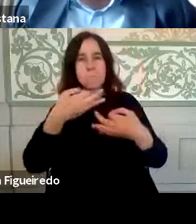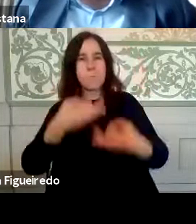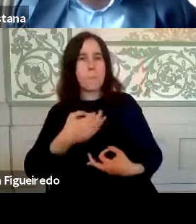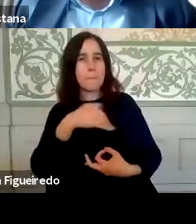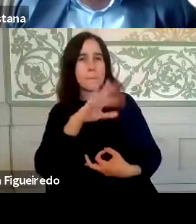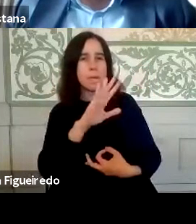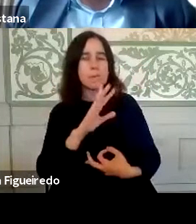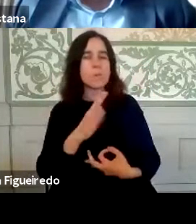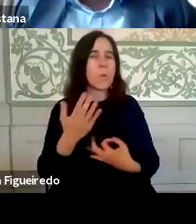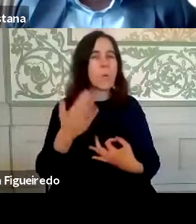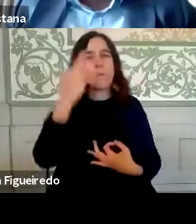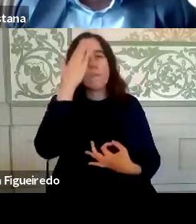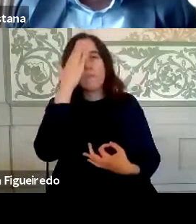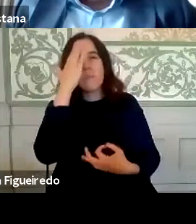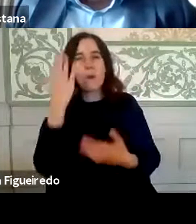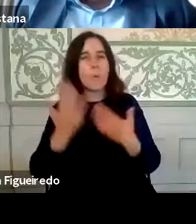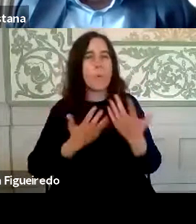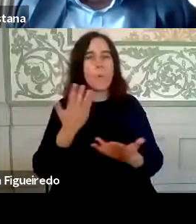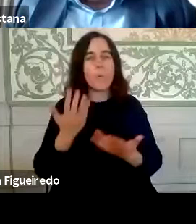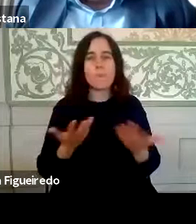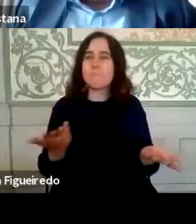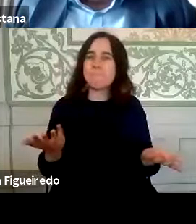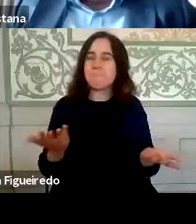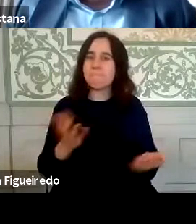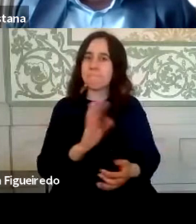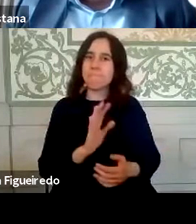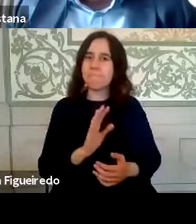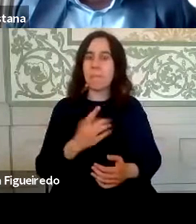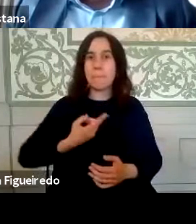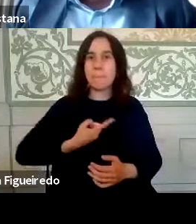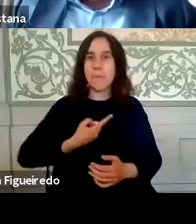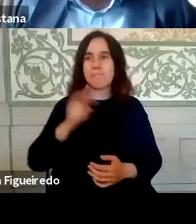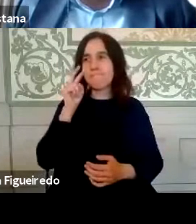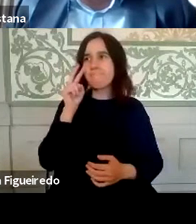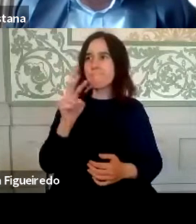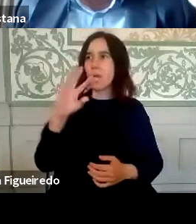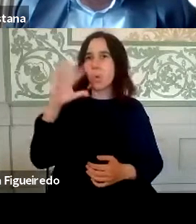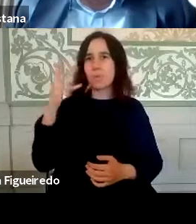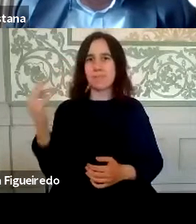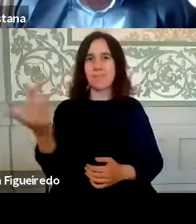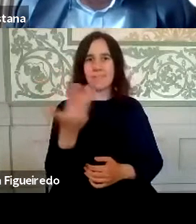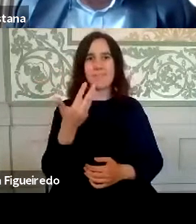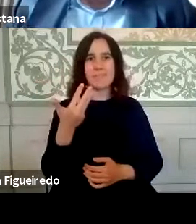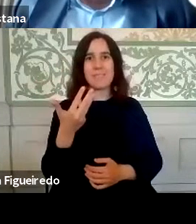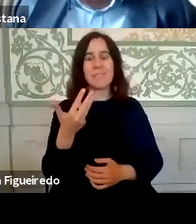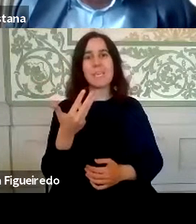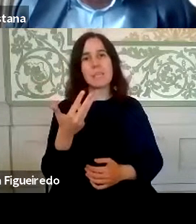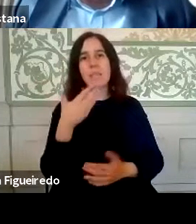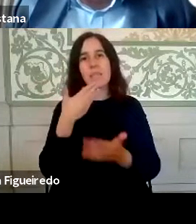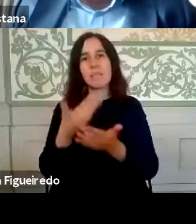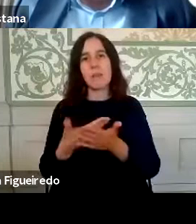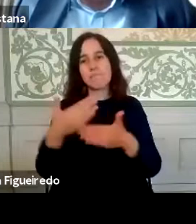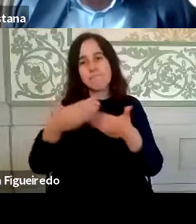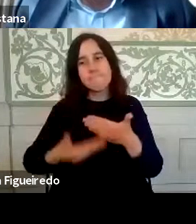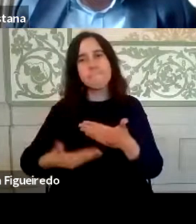ou algum pressuposto, enfim, nós temos que observar o que está a acontecer e conduzir a partir daí,